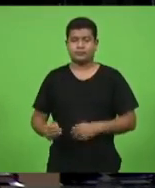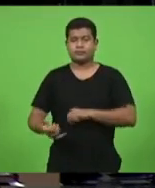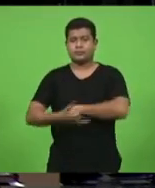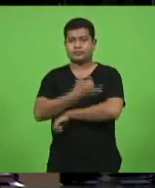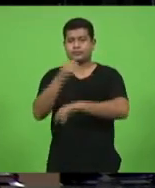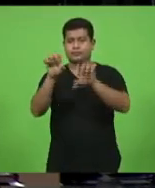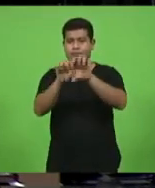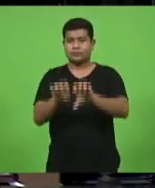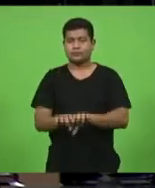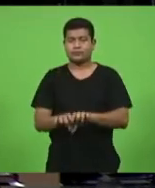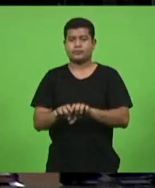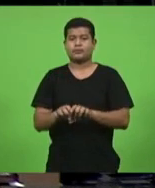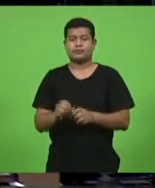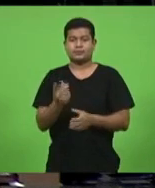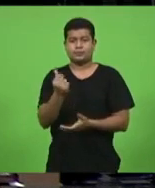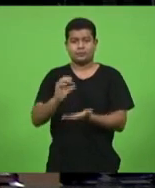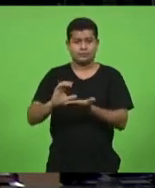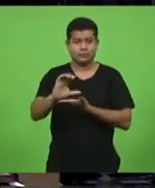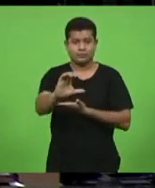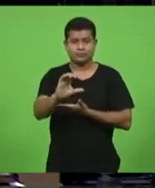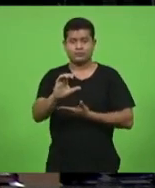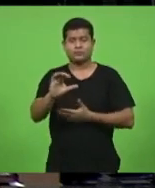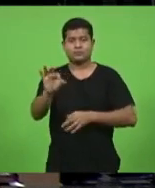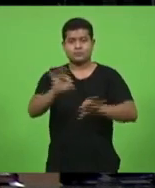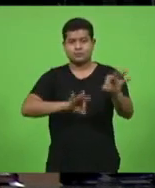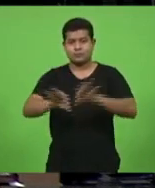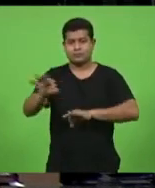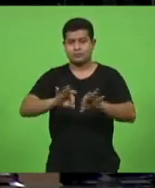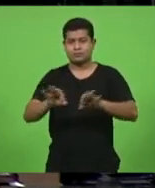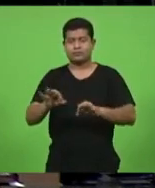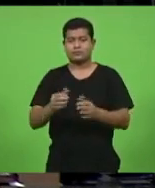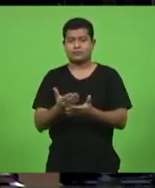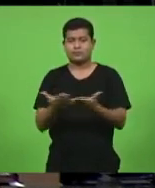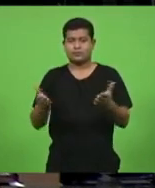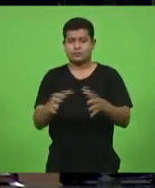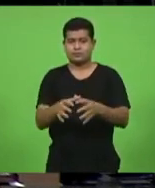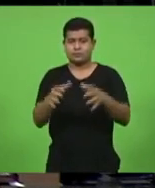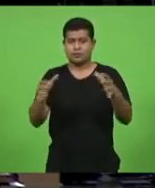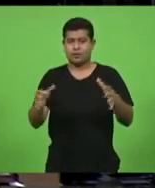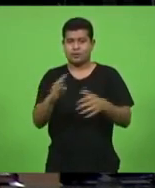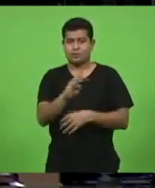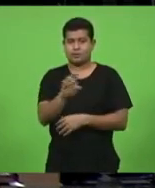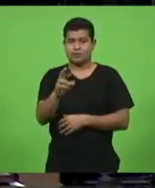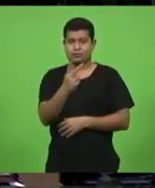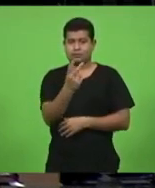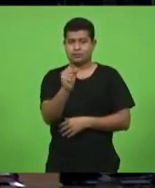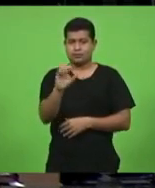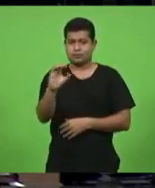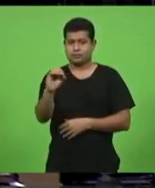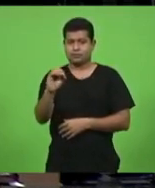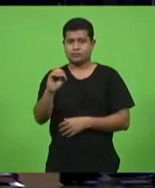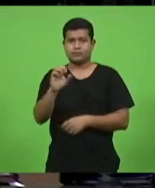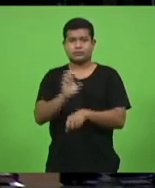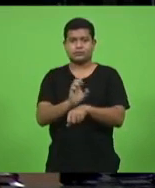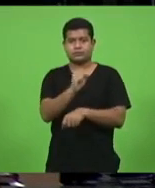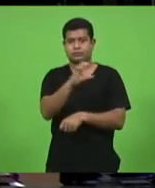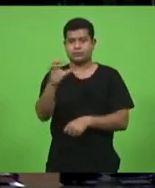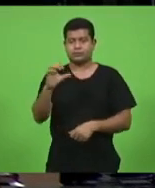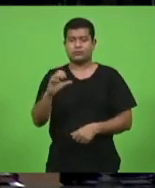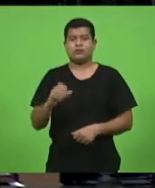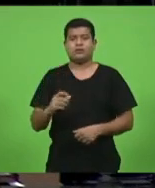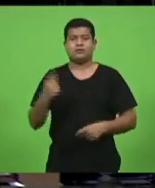realize investimentos para adequação da capacidade da BR-280 em Santa Catarina em discussão